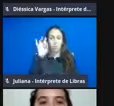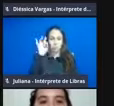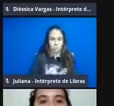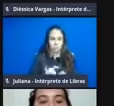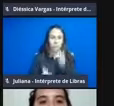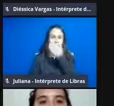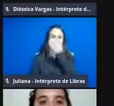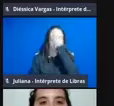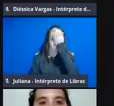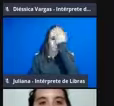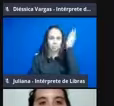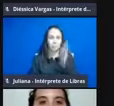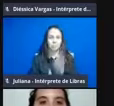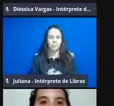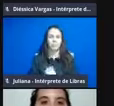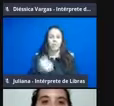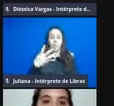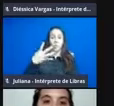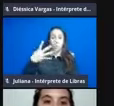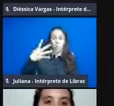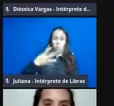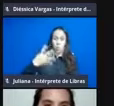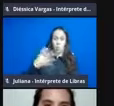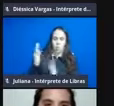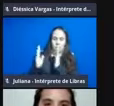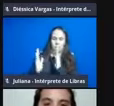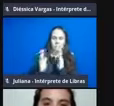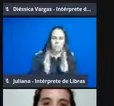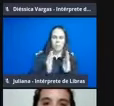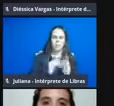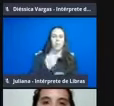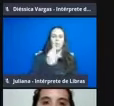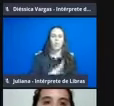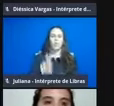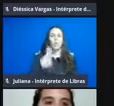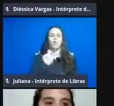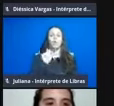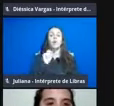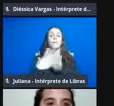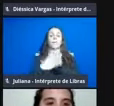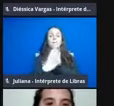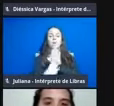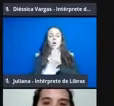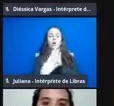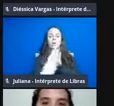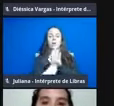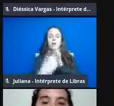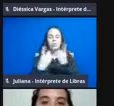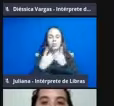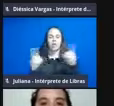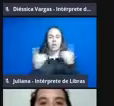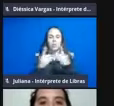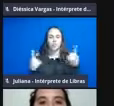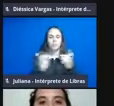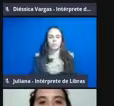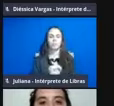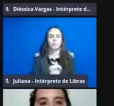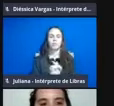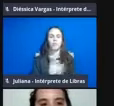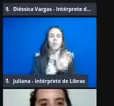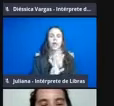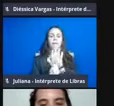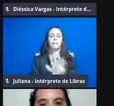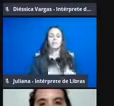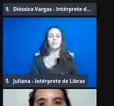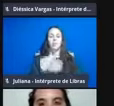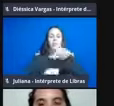Bom, o quarto momento, então, foi o uso de modelos didáticos. Então, esses modelos didáticos, eles representavam tanto